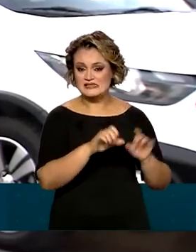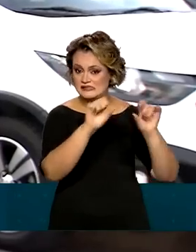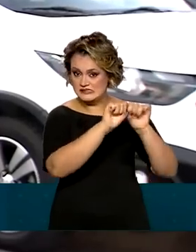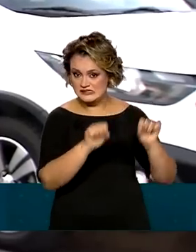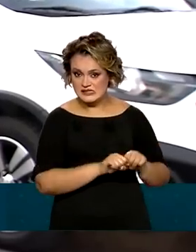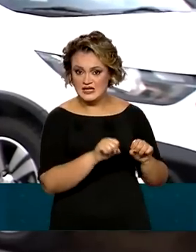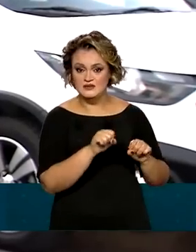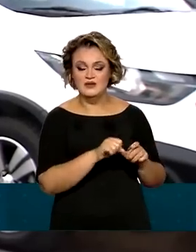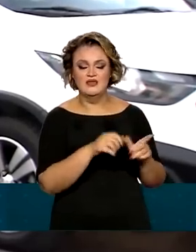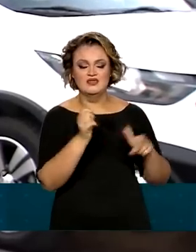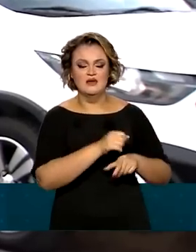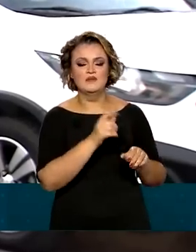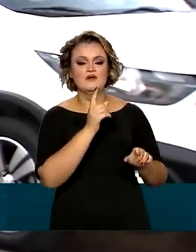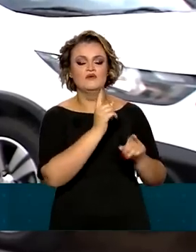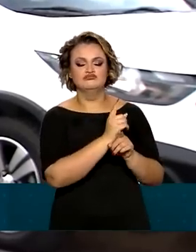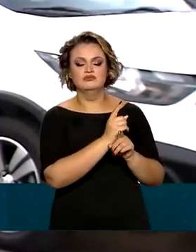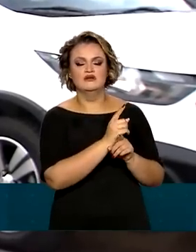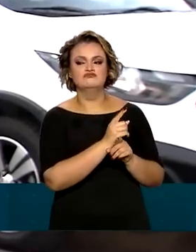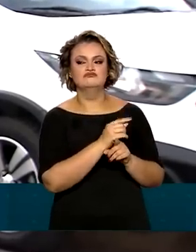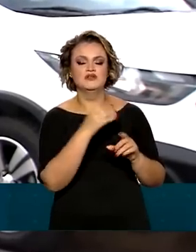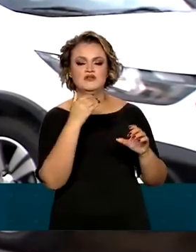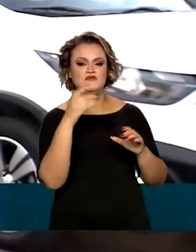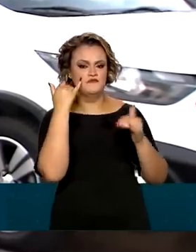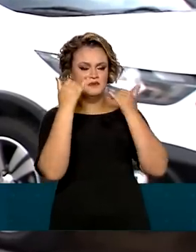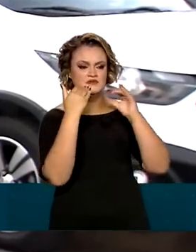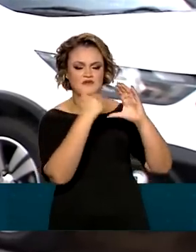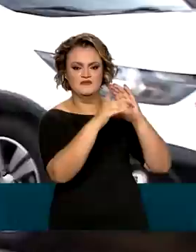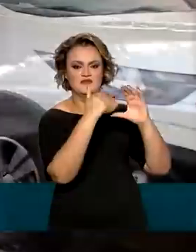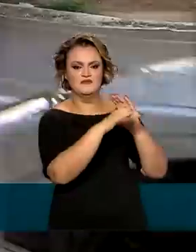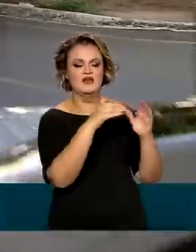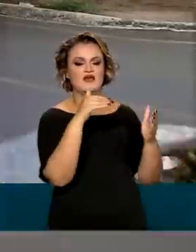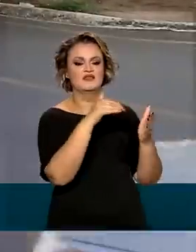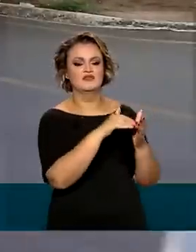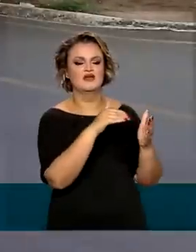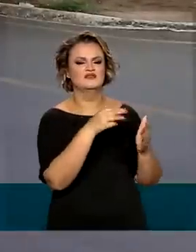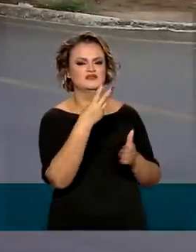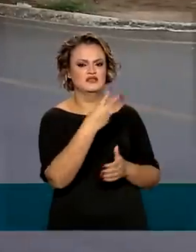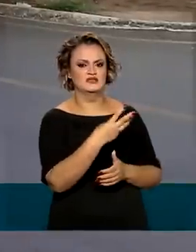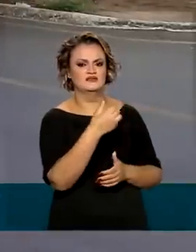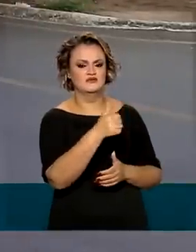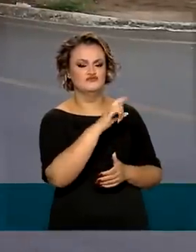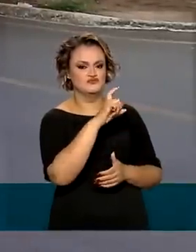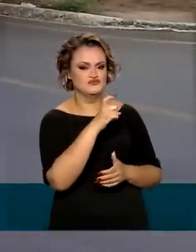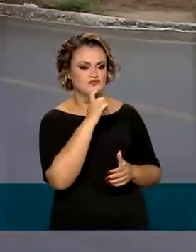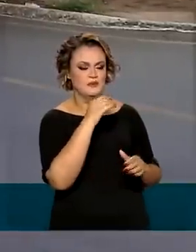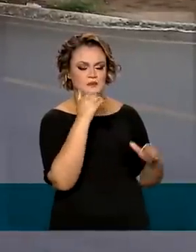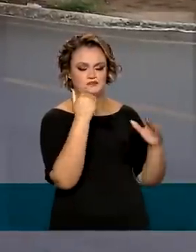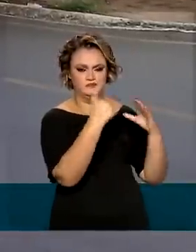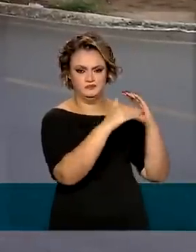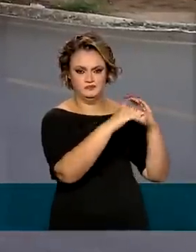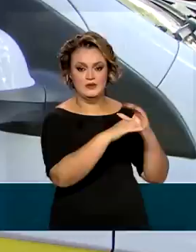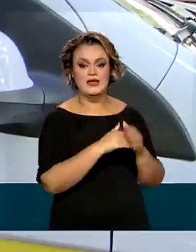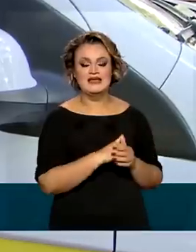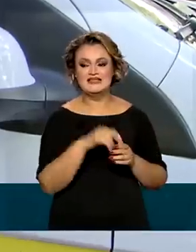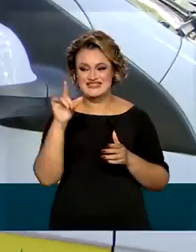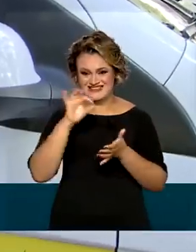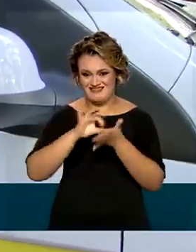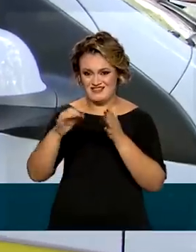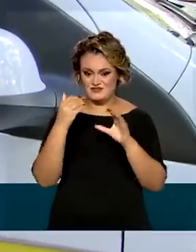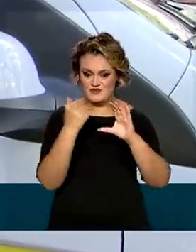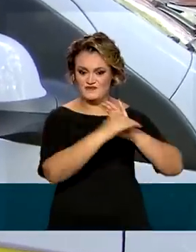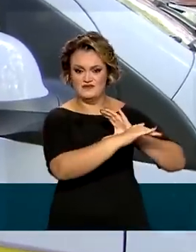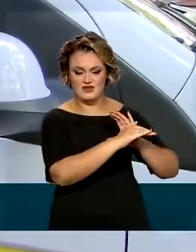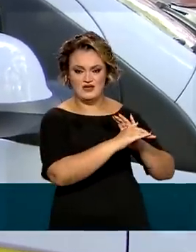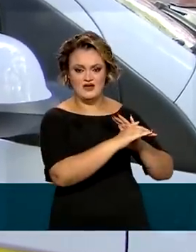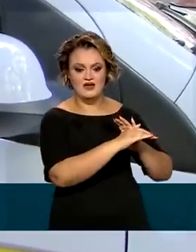ficar disponível para o envio dessas informações até o próximo dia 31 de julho. Segundo o governo, o envio dos cadastros